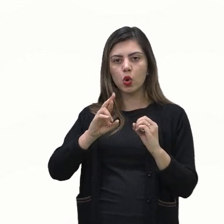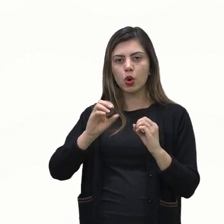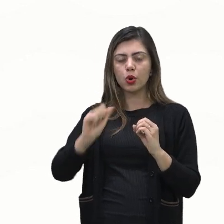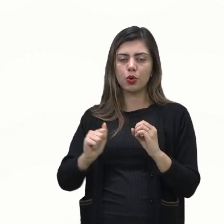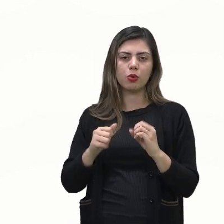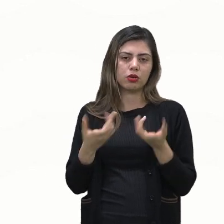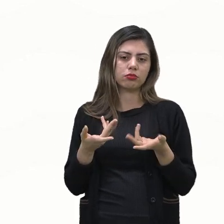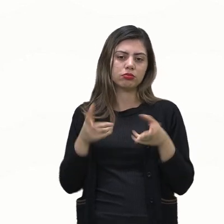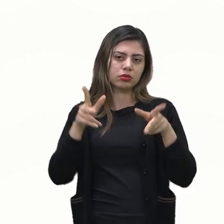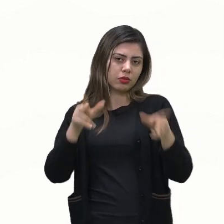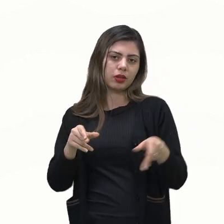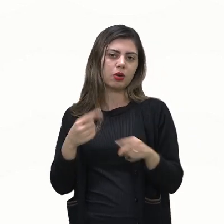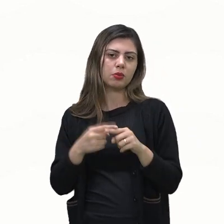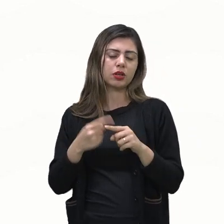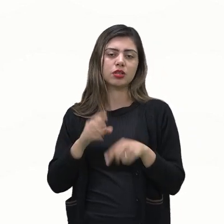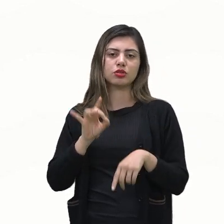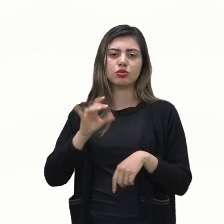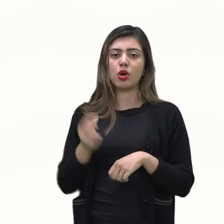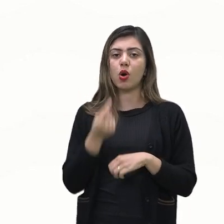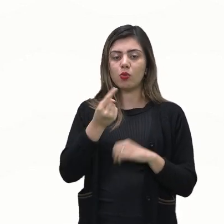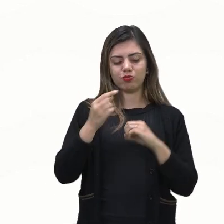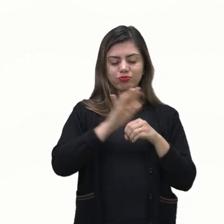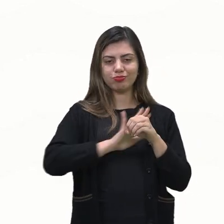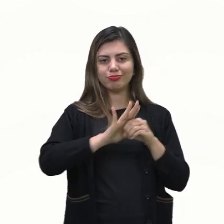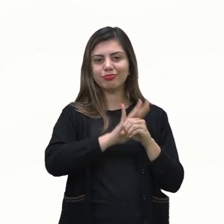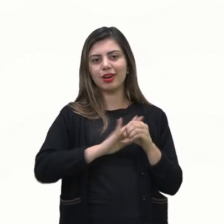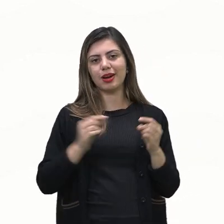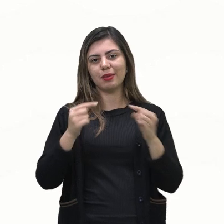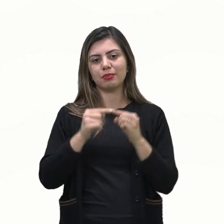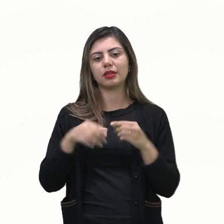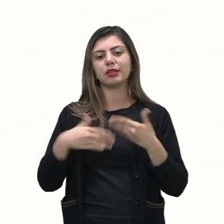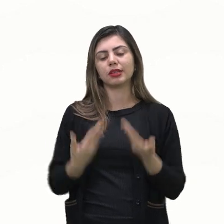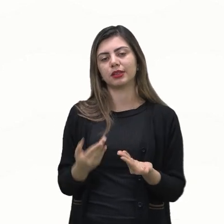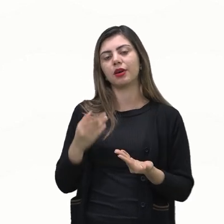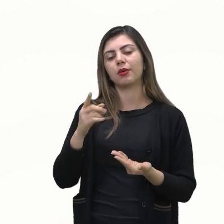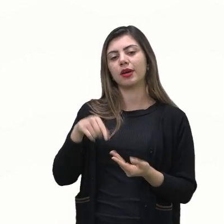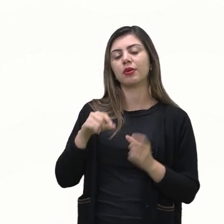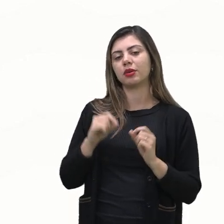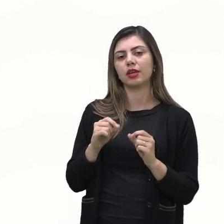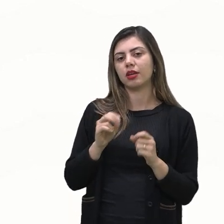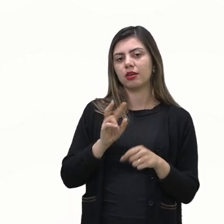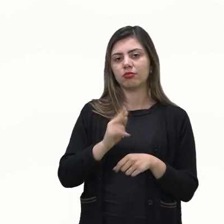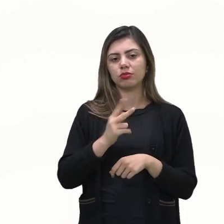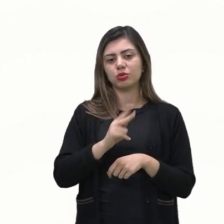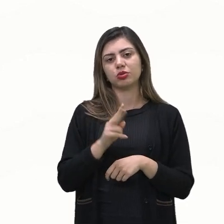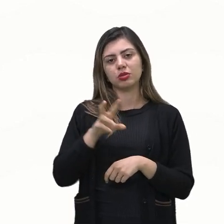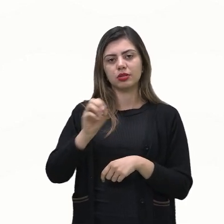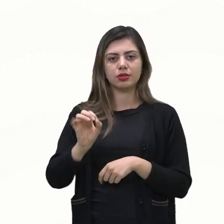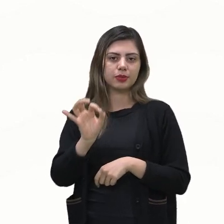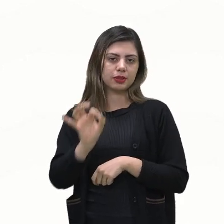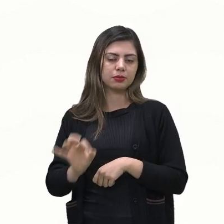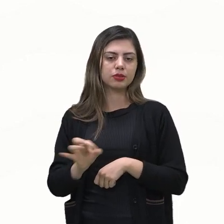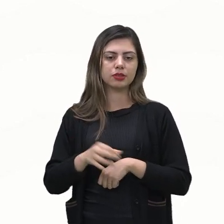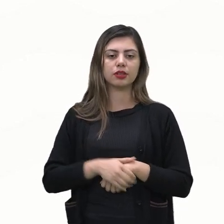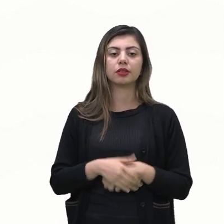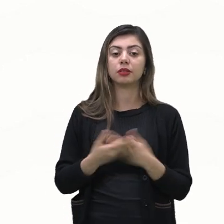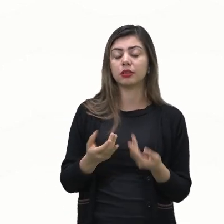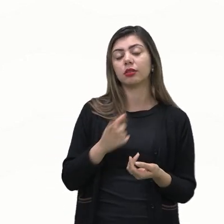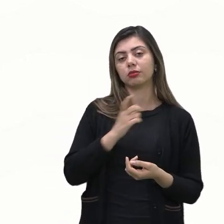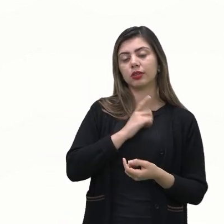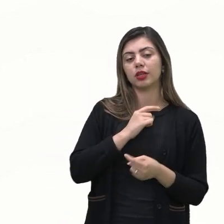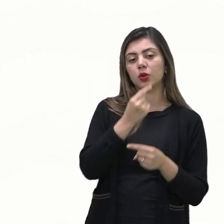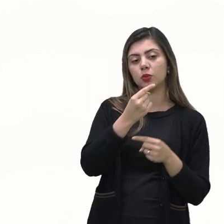uma coroa ao lançar uma moeda então a gente tem a chance de aparecer coroa 1 sobre 2